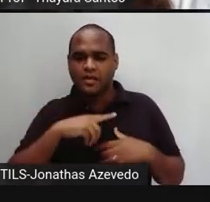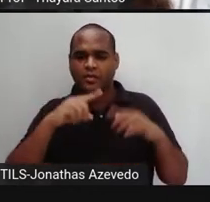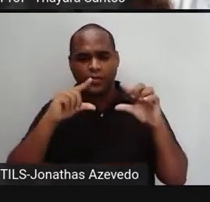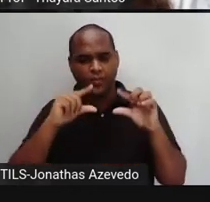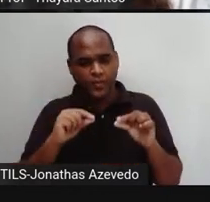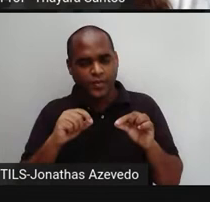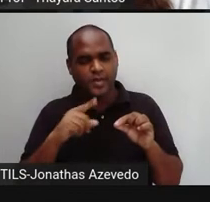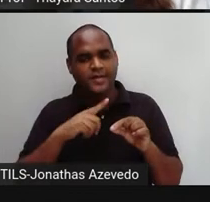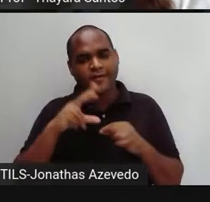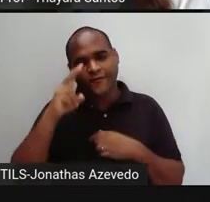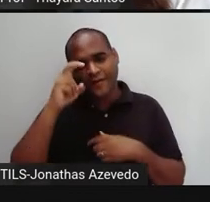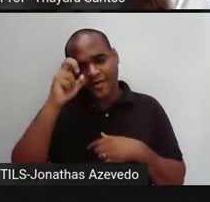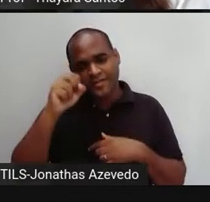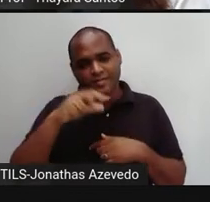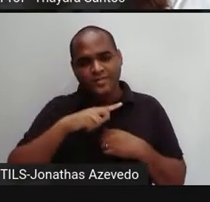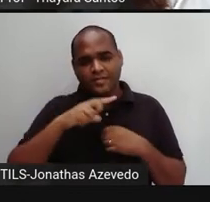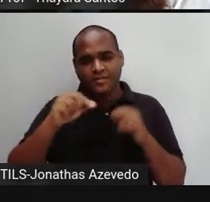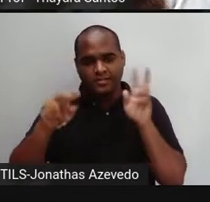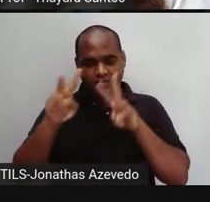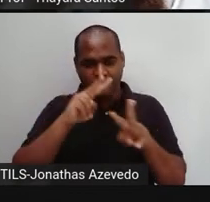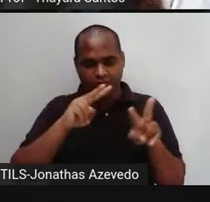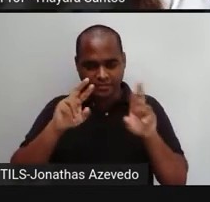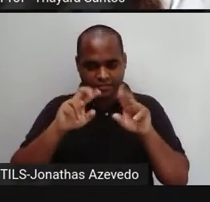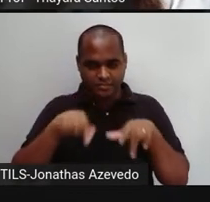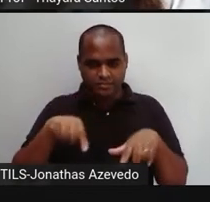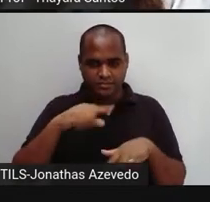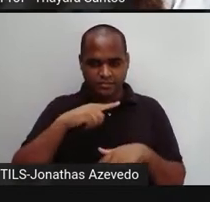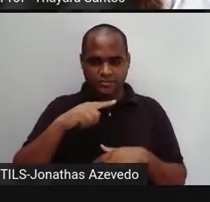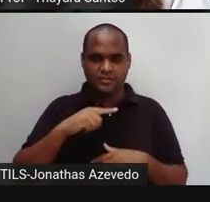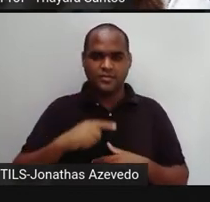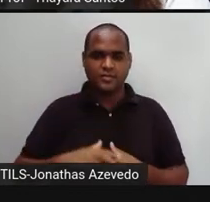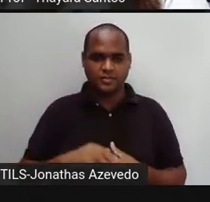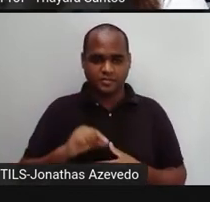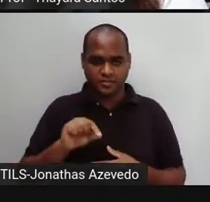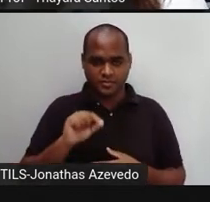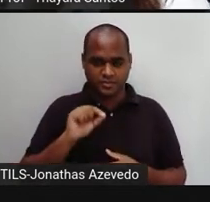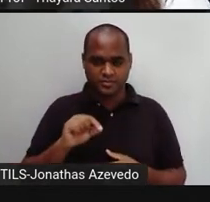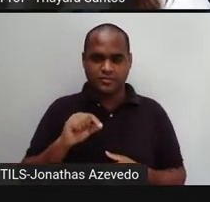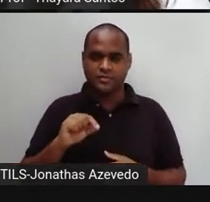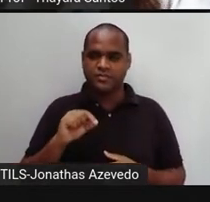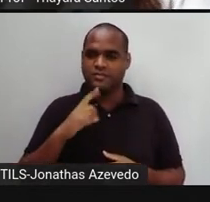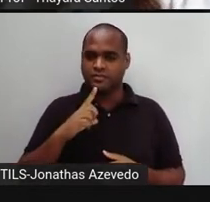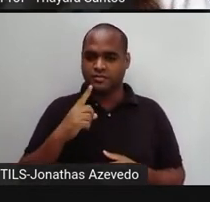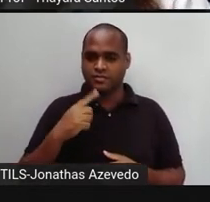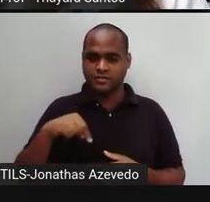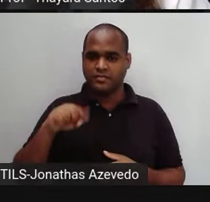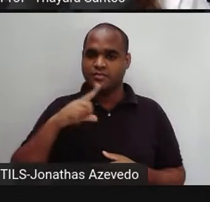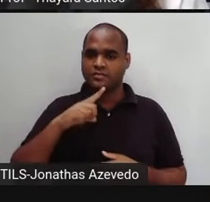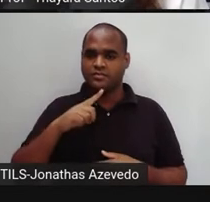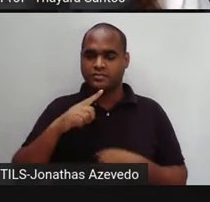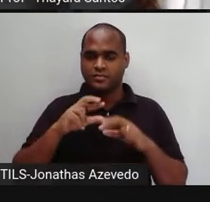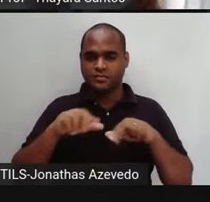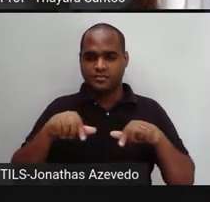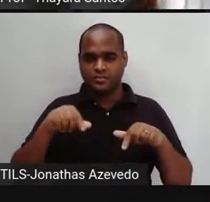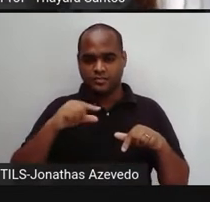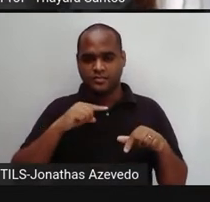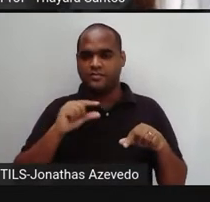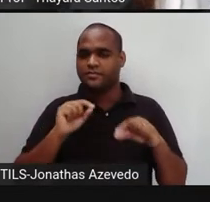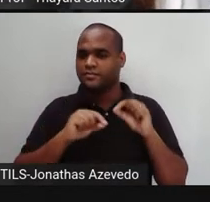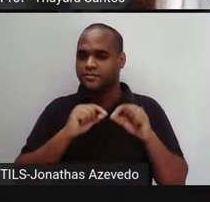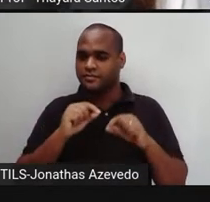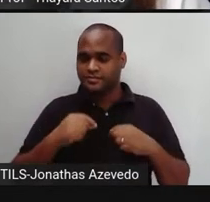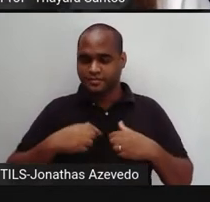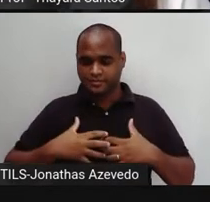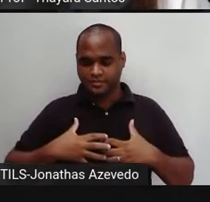força a entrada do ar, o diafragma vai lá pra baixo. Quando a gente expira, a costela